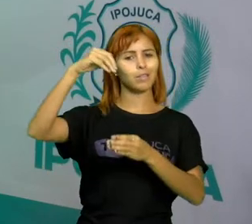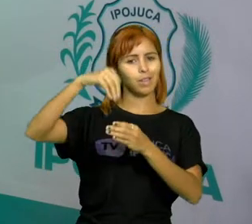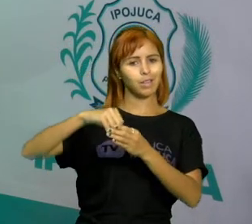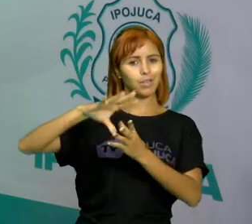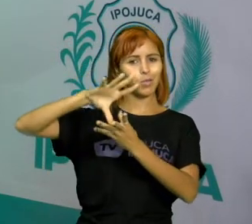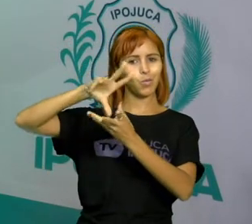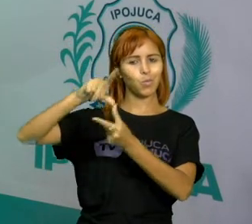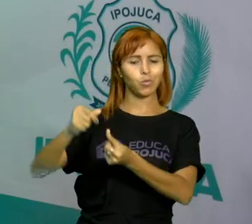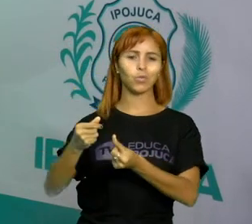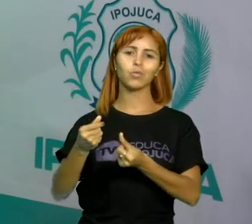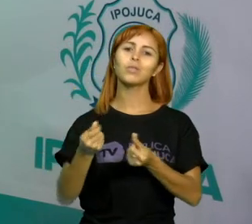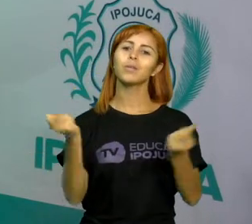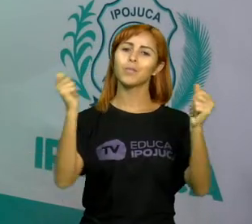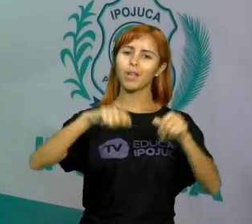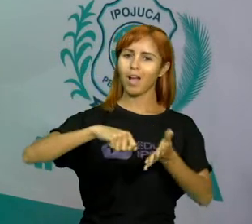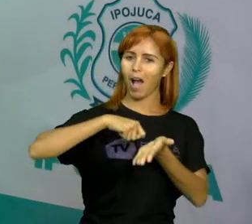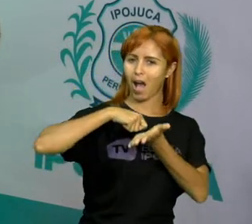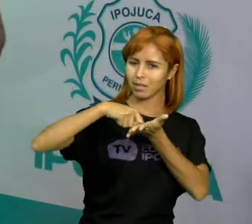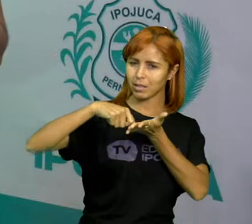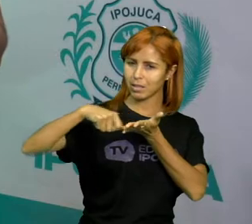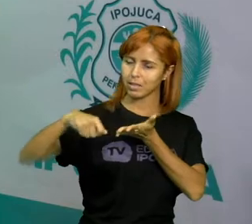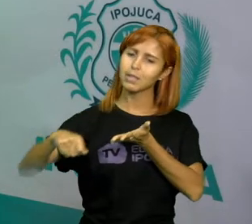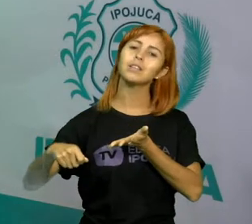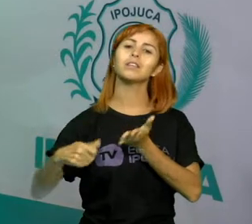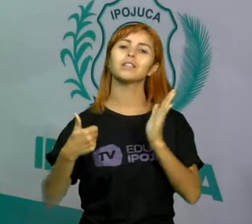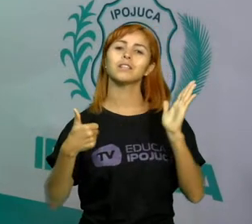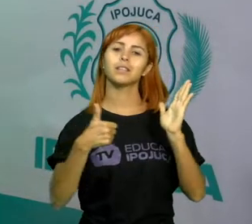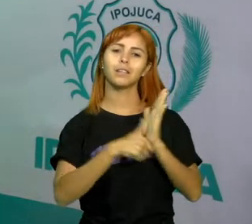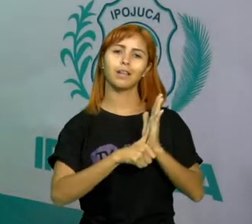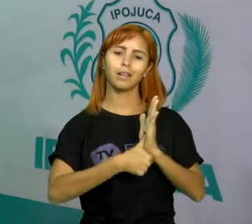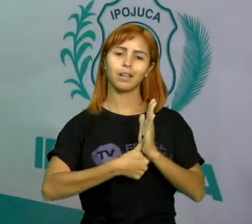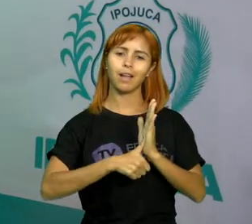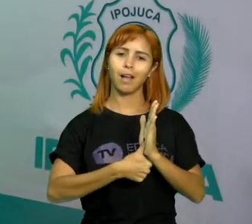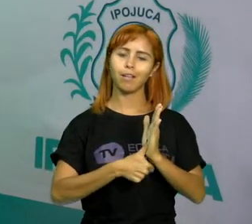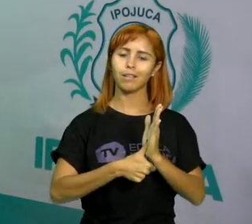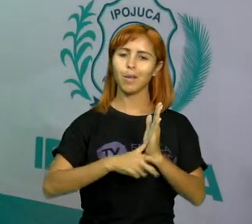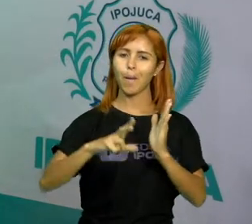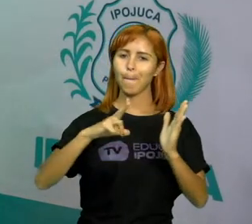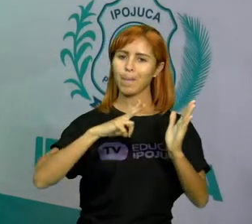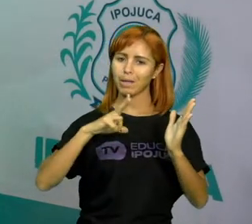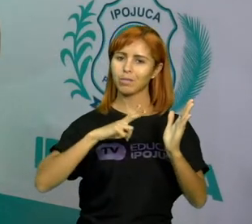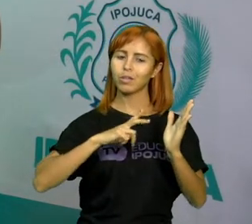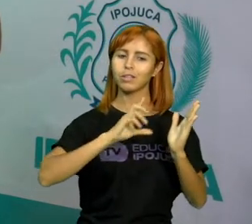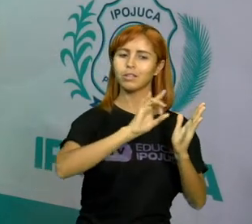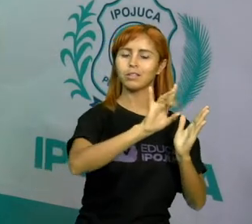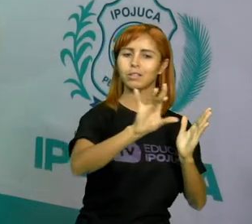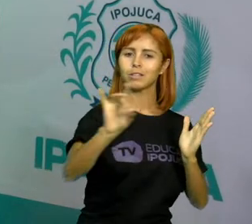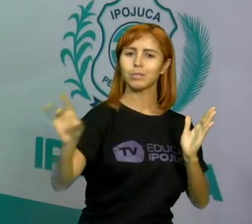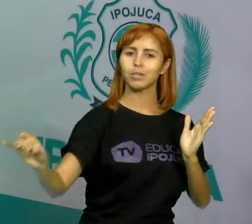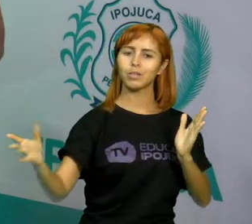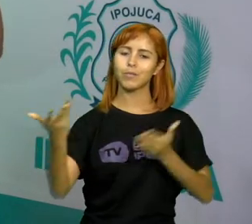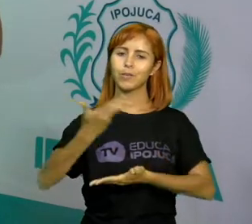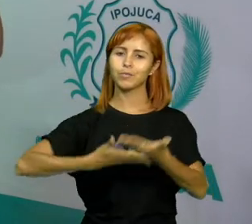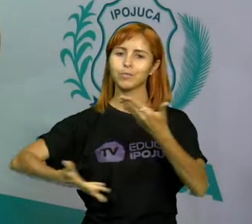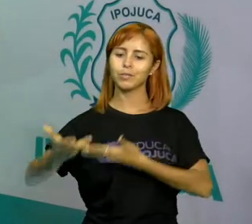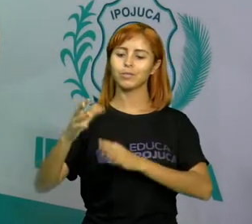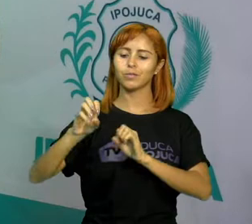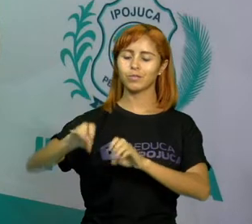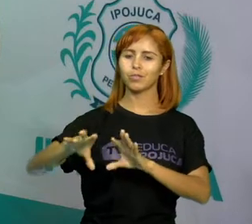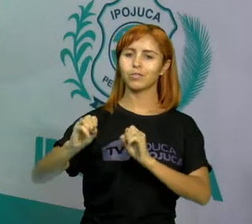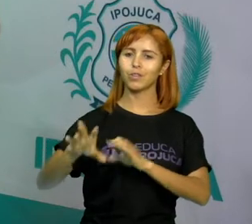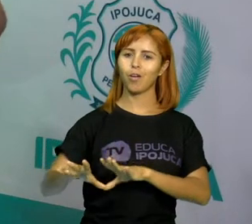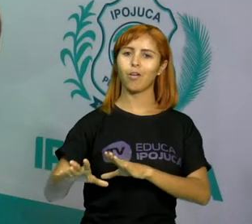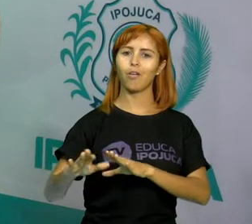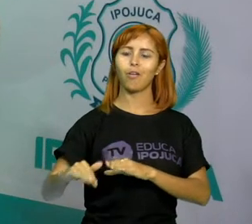Que é justamente você poder assinar. É a questão da identidade, em particular, de quem faz parte da educação de jovens e